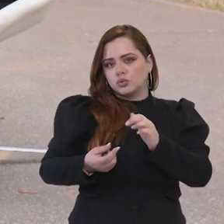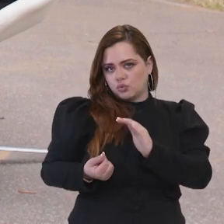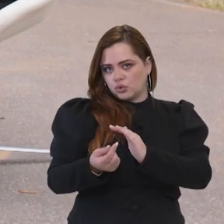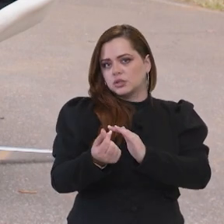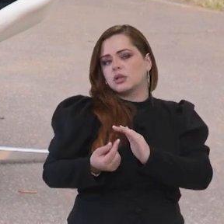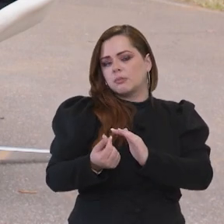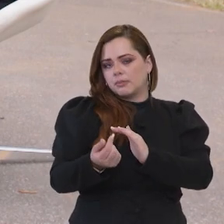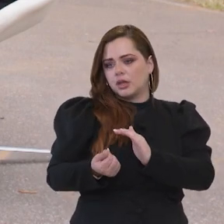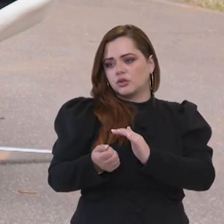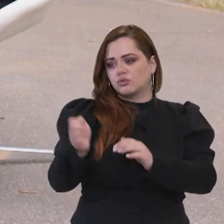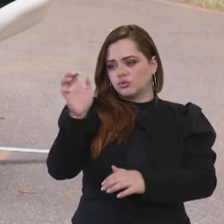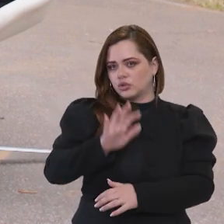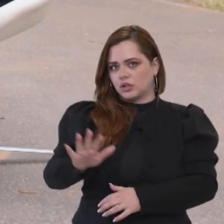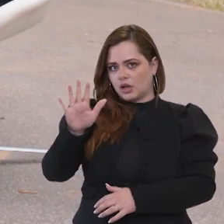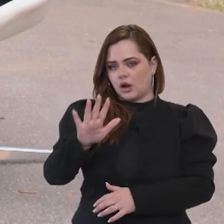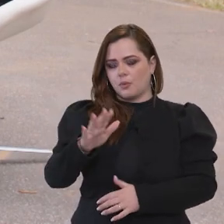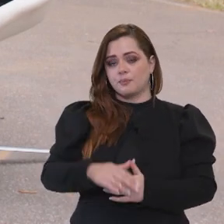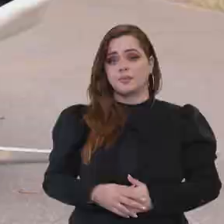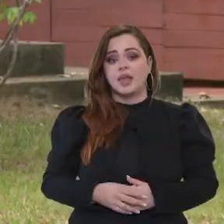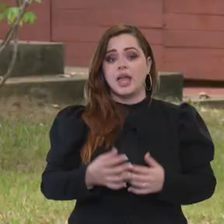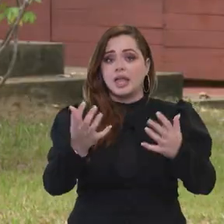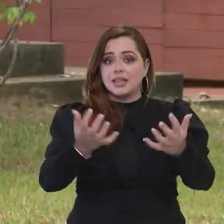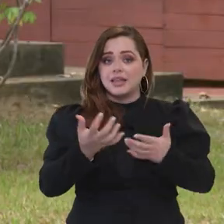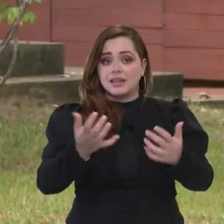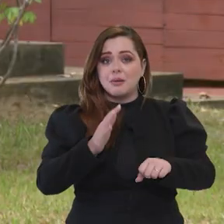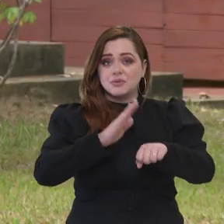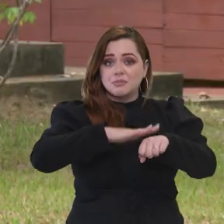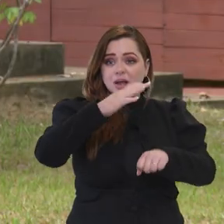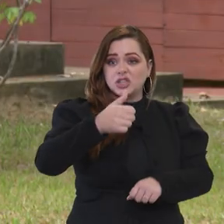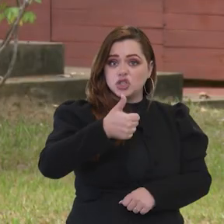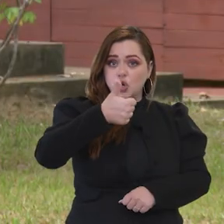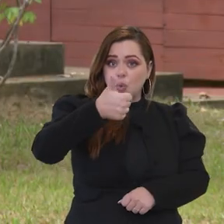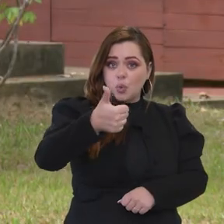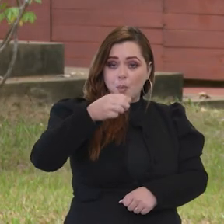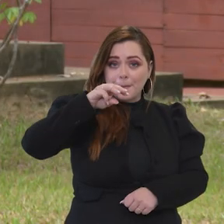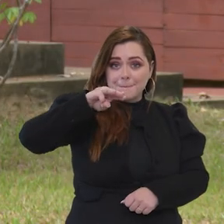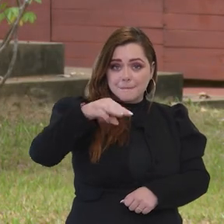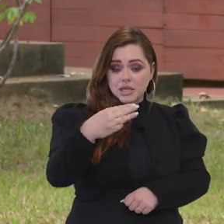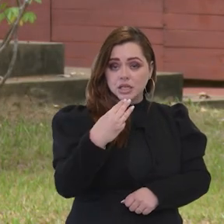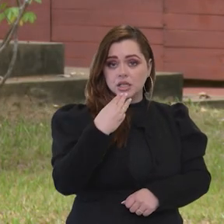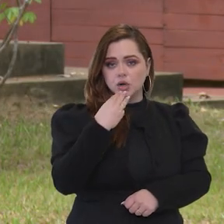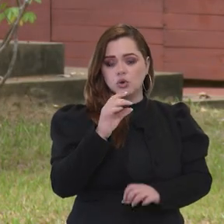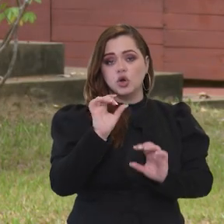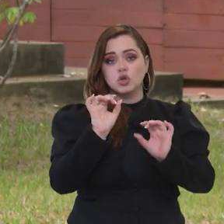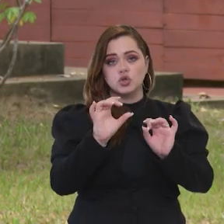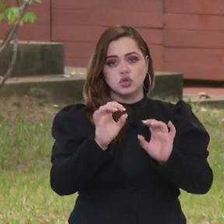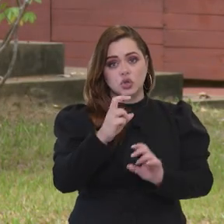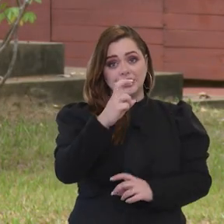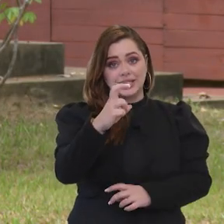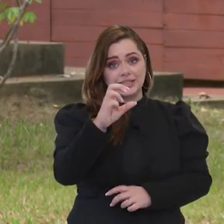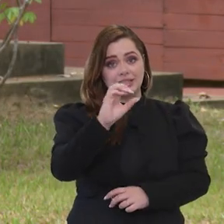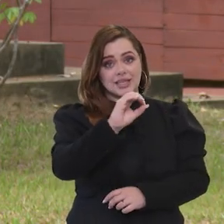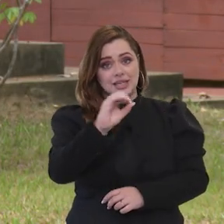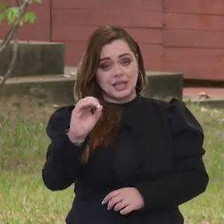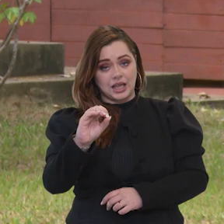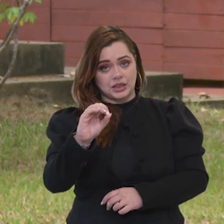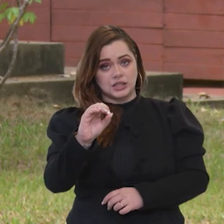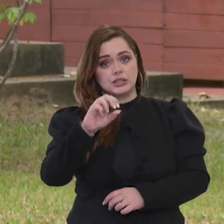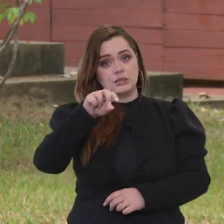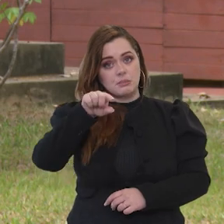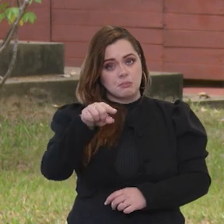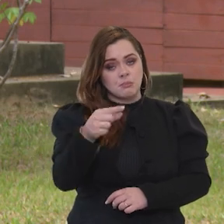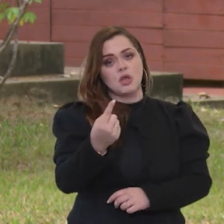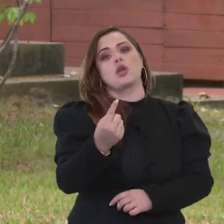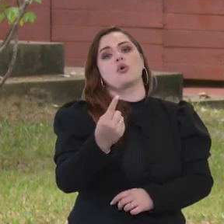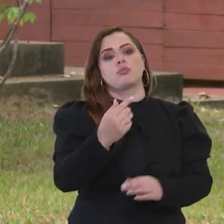anos, Carol, a gente pretende gerar mais de um milhão de empregos direto e indireto. Só naquilo, só nas 500 mil unidades que estão